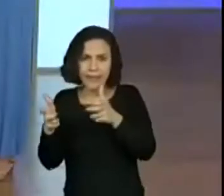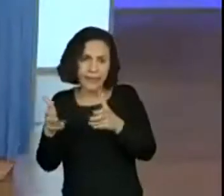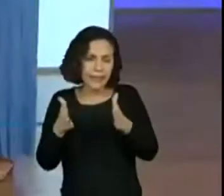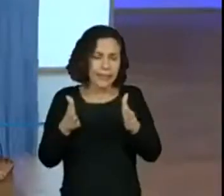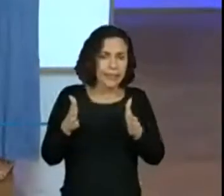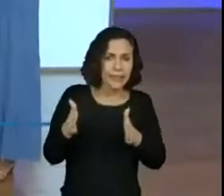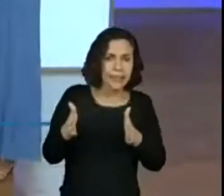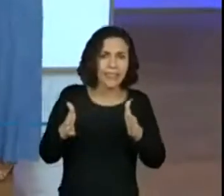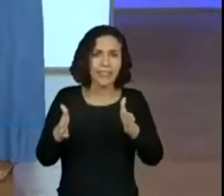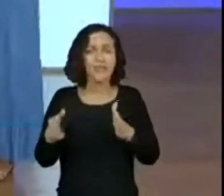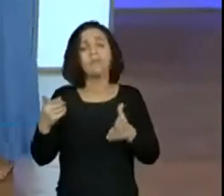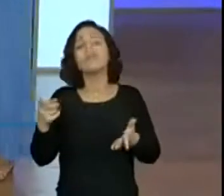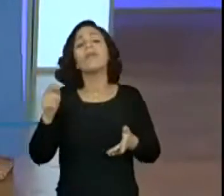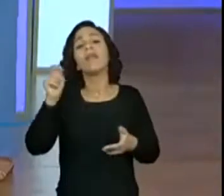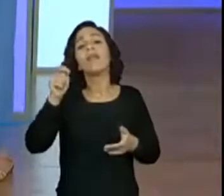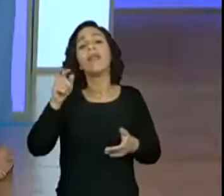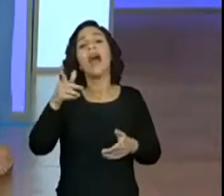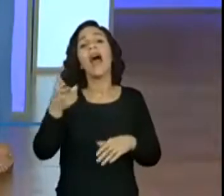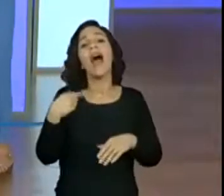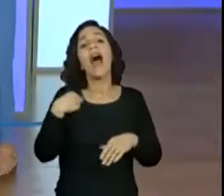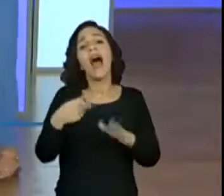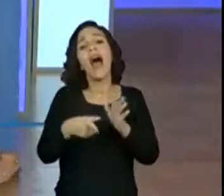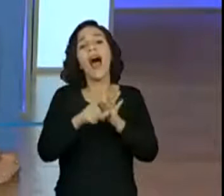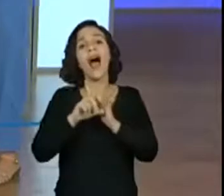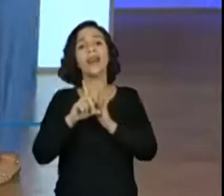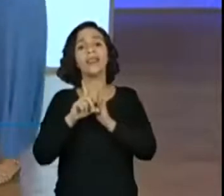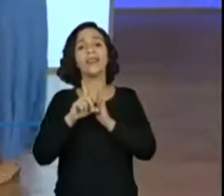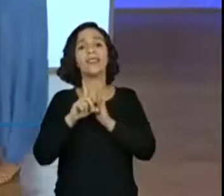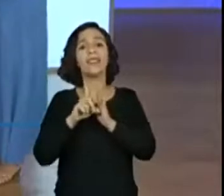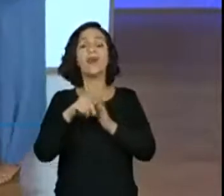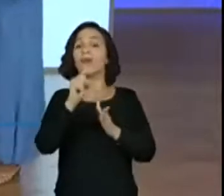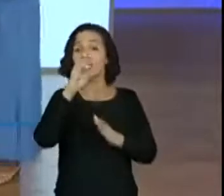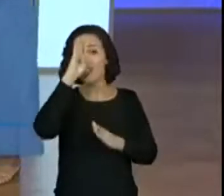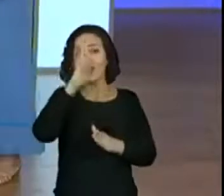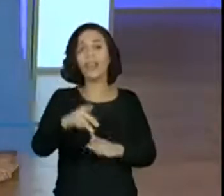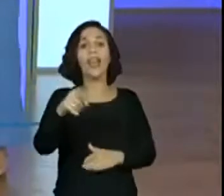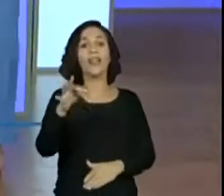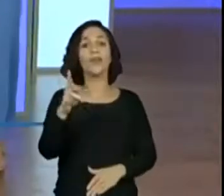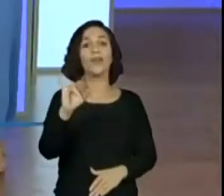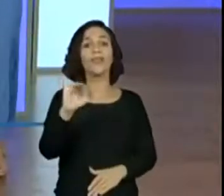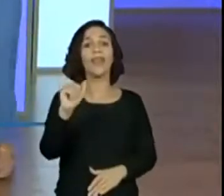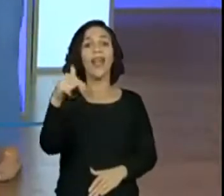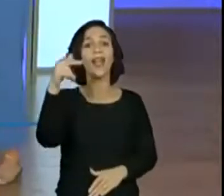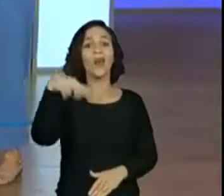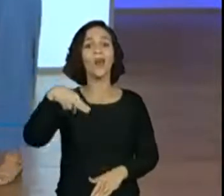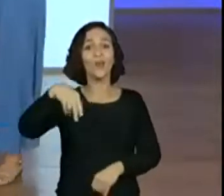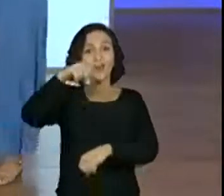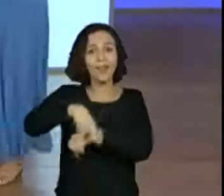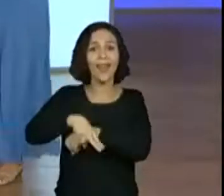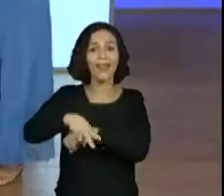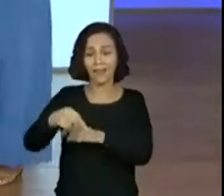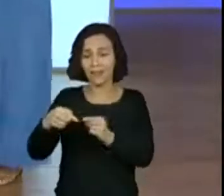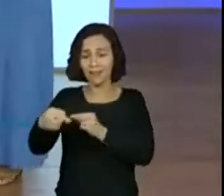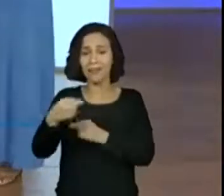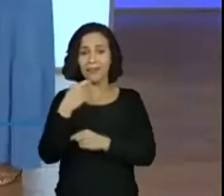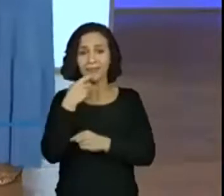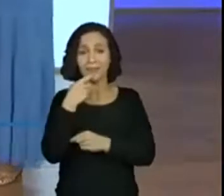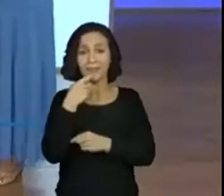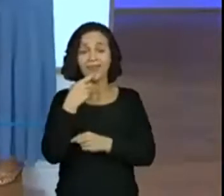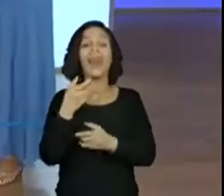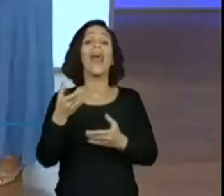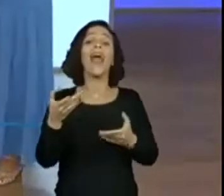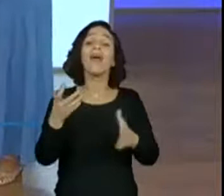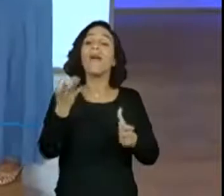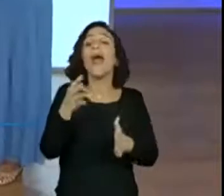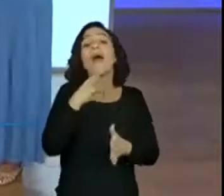Alguém colocou ali, ó. Poderia ter descido antes na Trianon. Poderia ter ido até a Trianon. Quem conhece, né? Eles queriam fazer uma